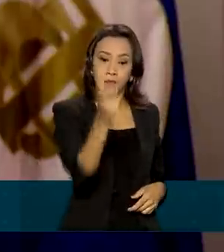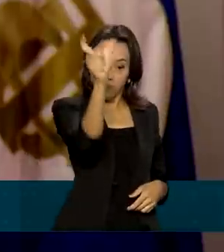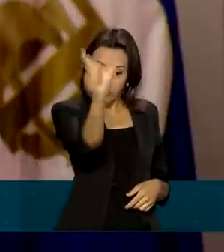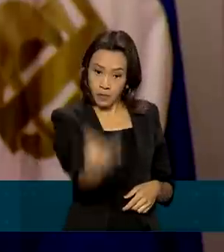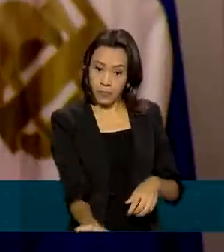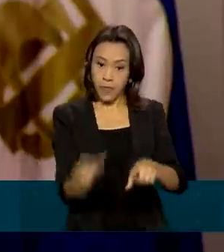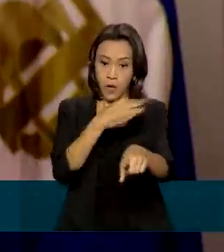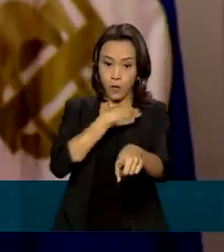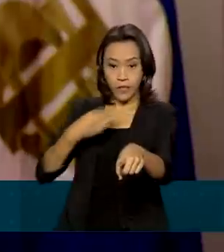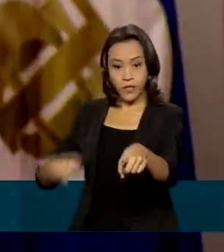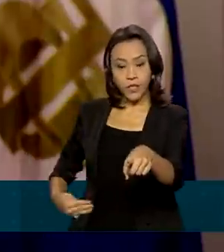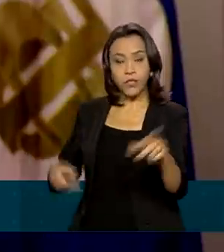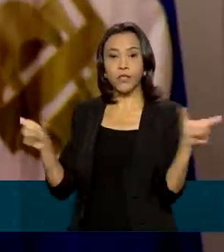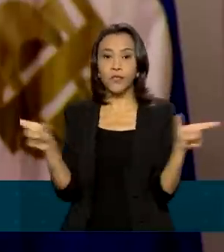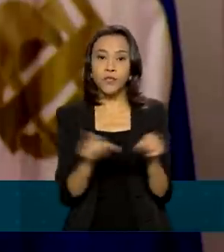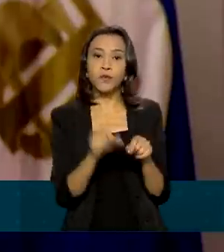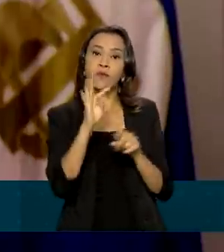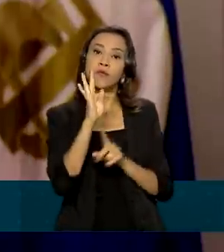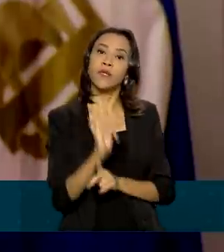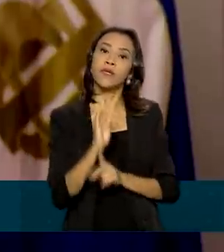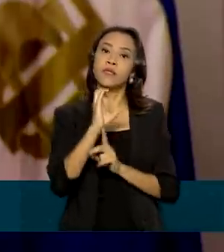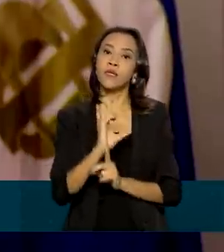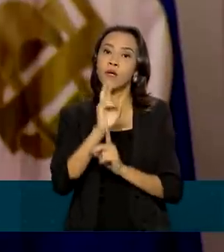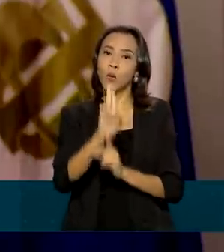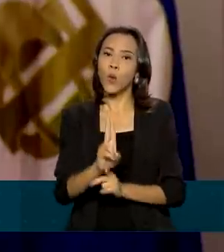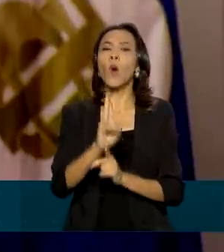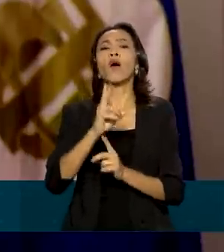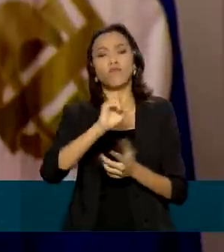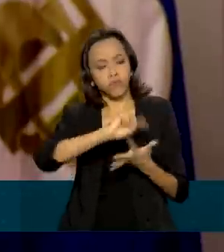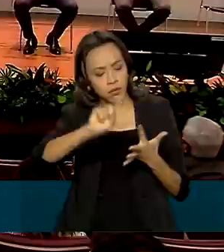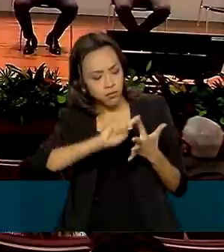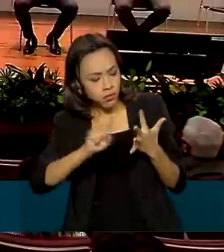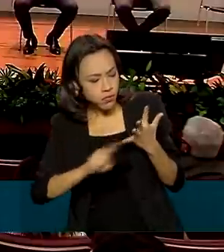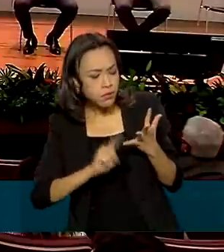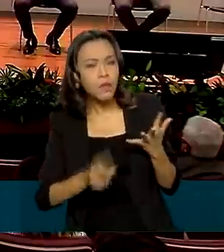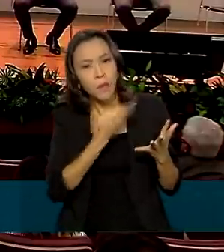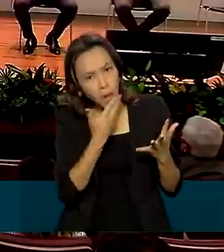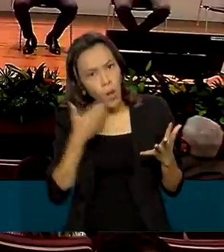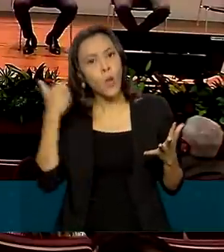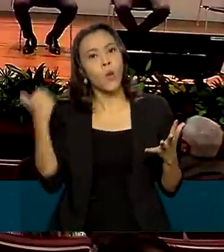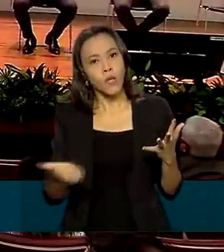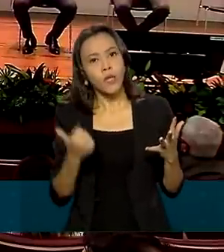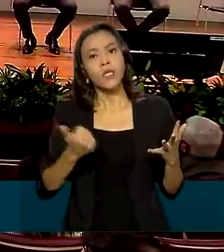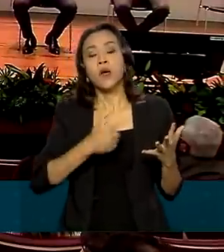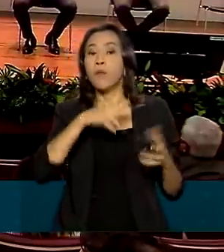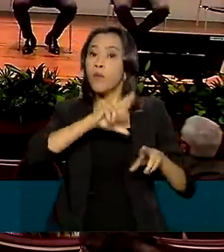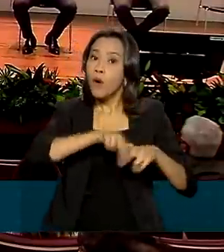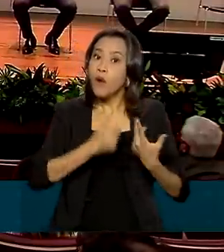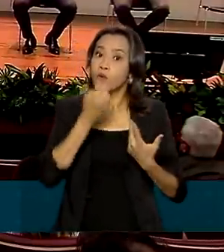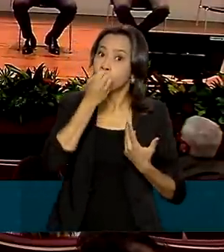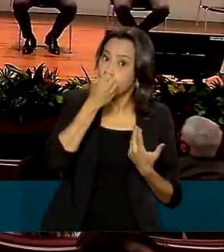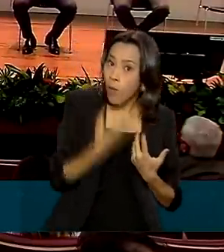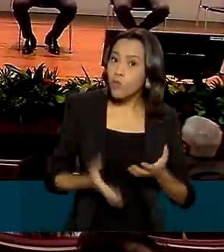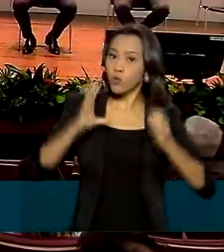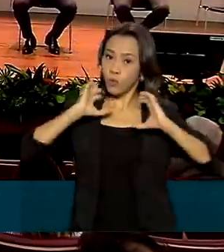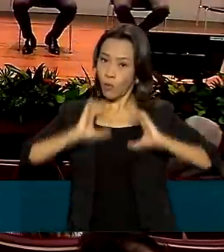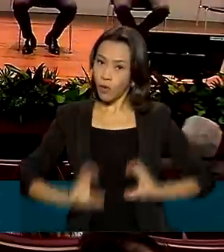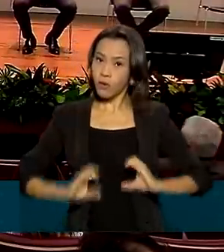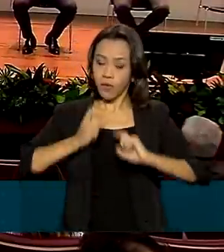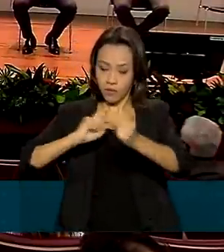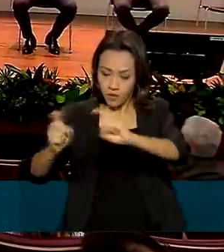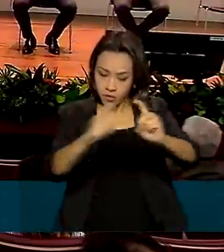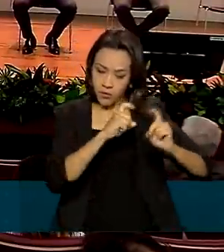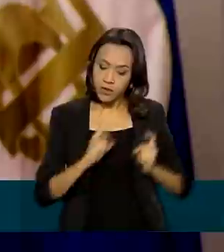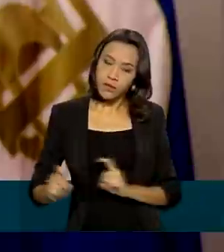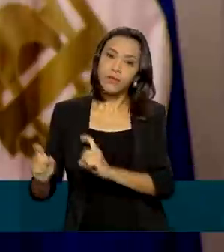TCU, Augusto Nardes, muitas melhorias estão ocorrendo no país pela adoção de boas práticas de gestão por parte